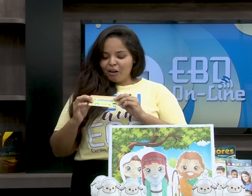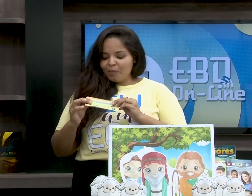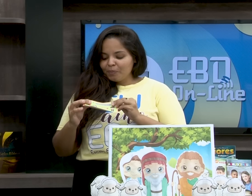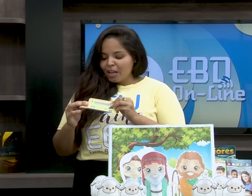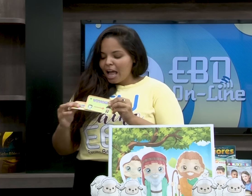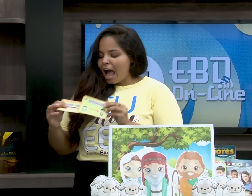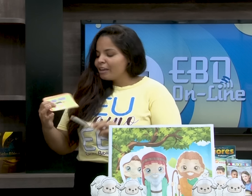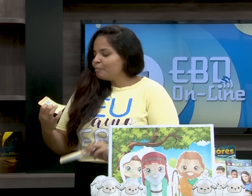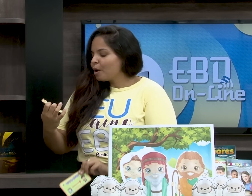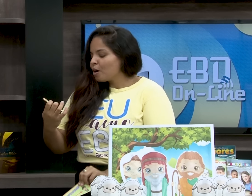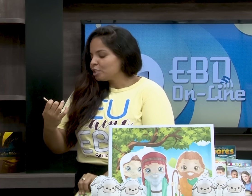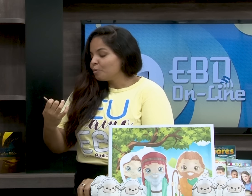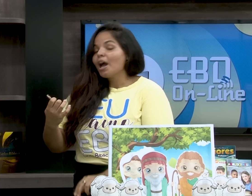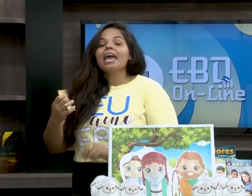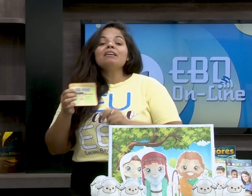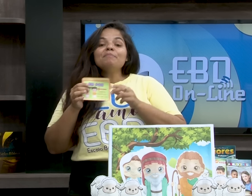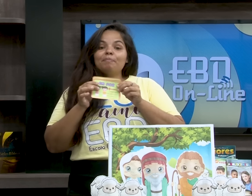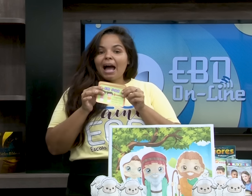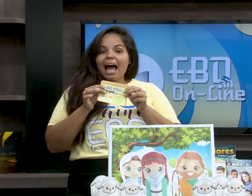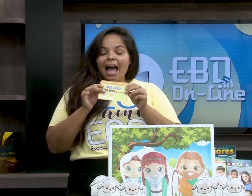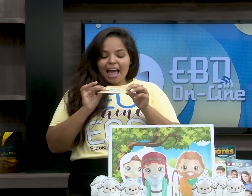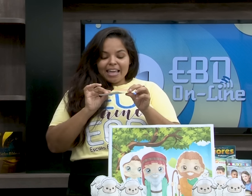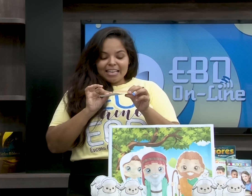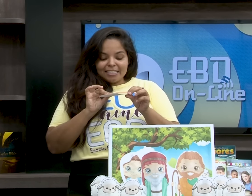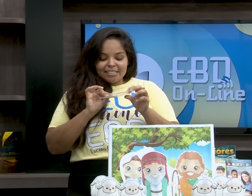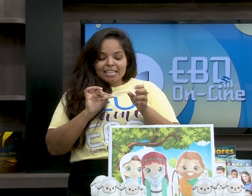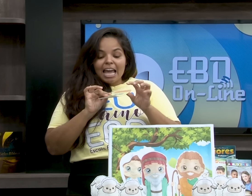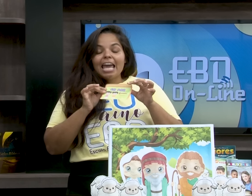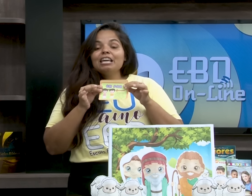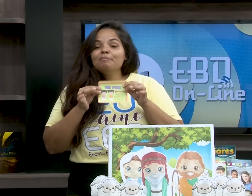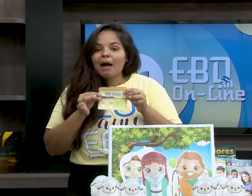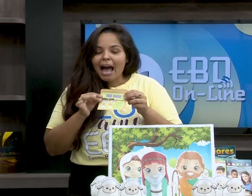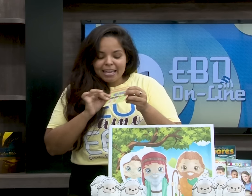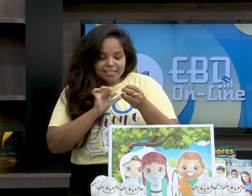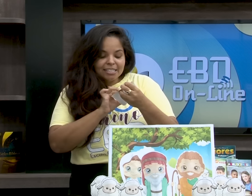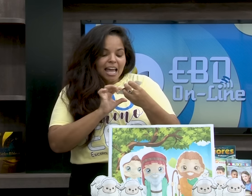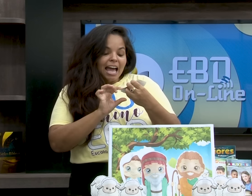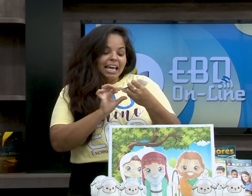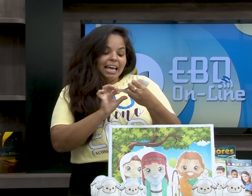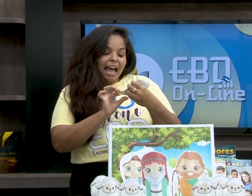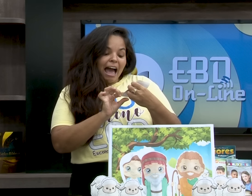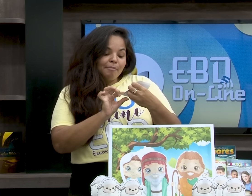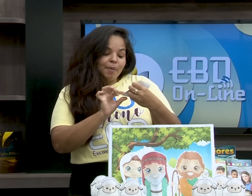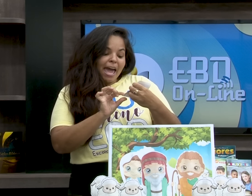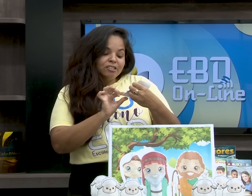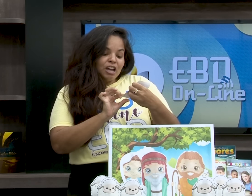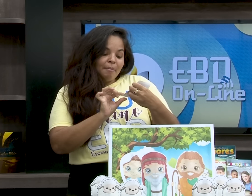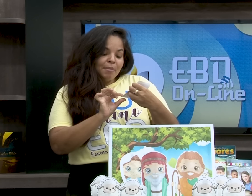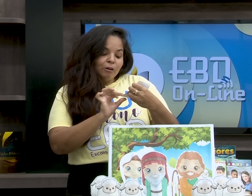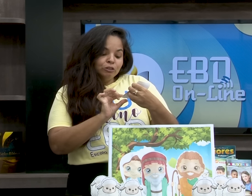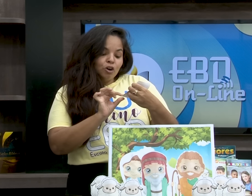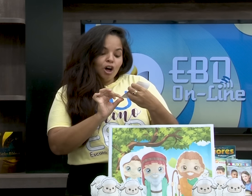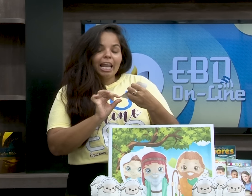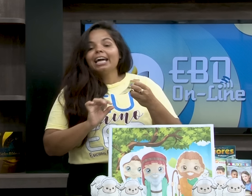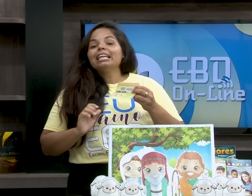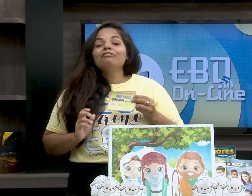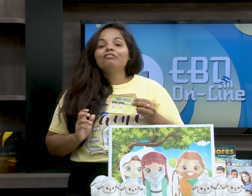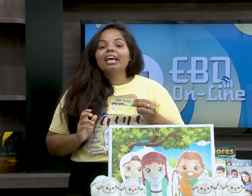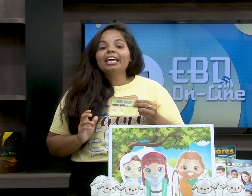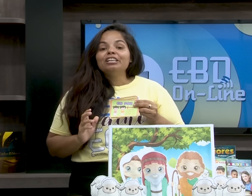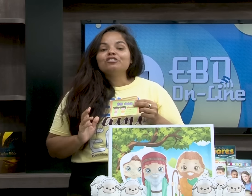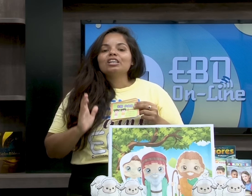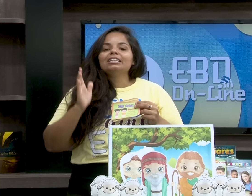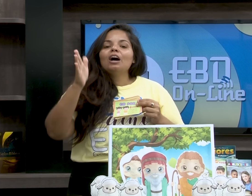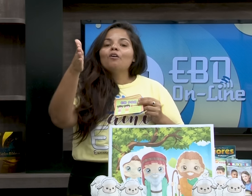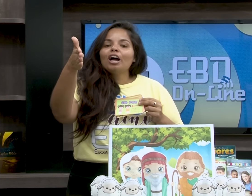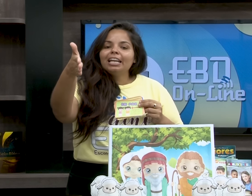Vivam. Aí o próximo, em paz. Em paz, aperte a mão do colega da